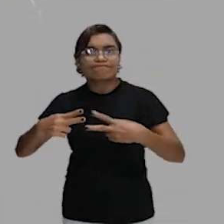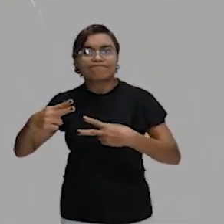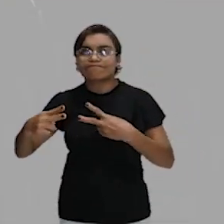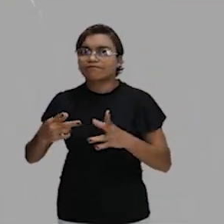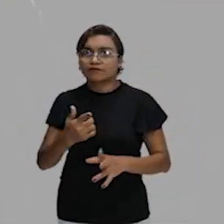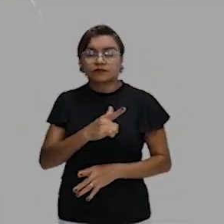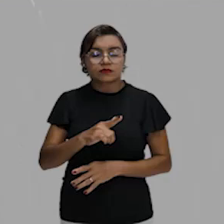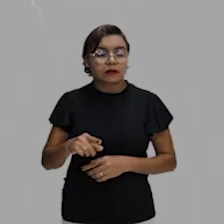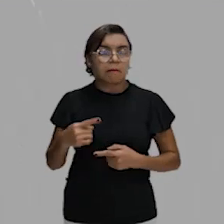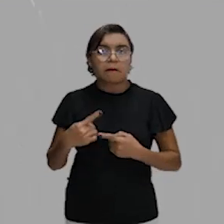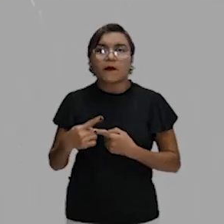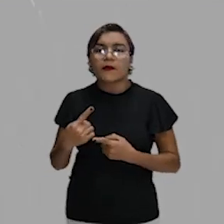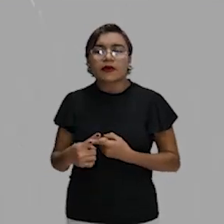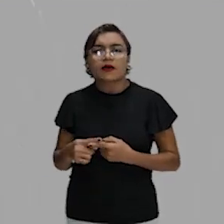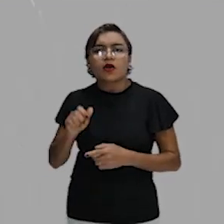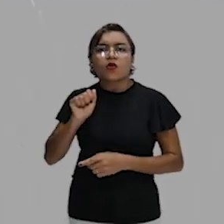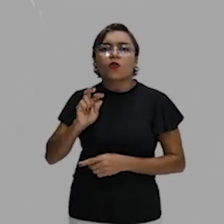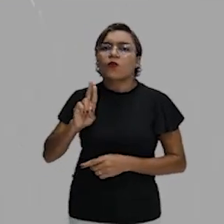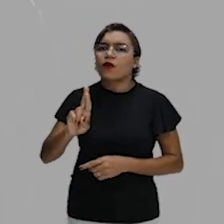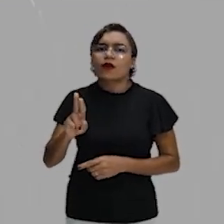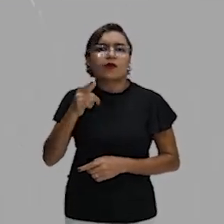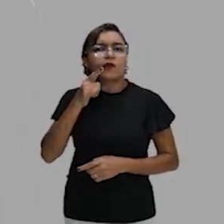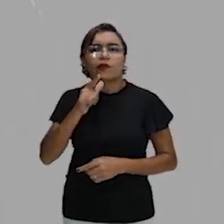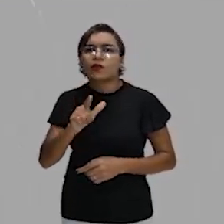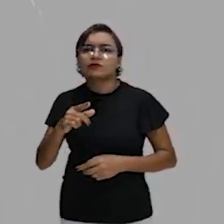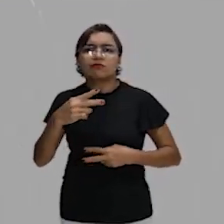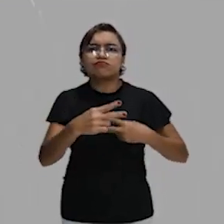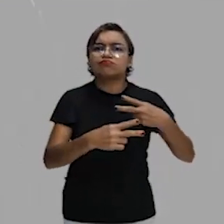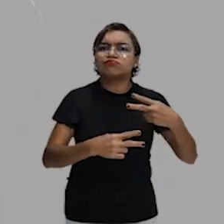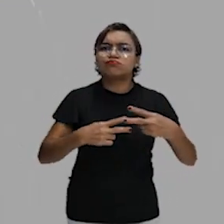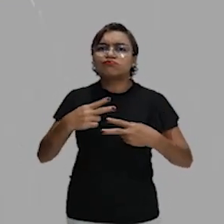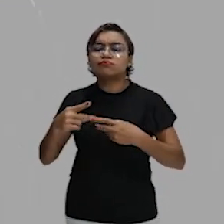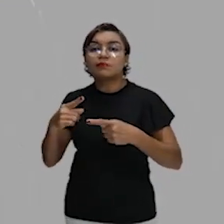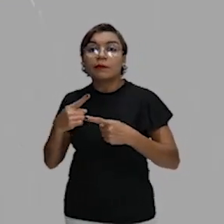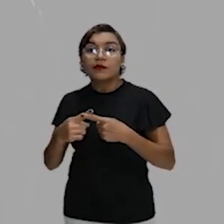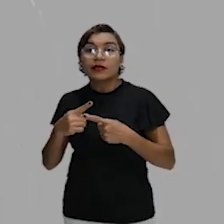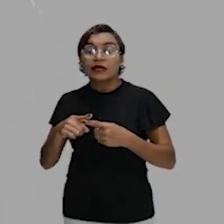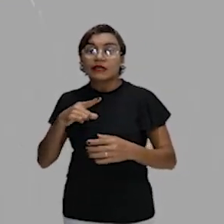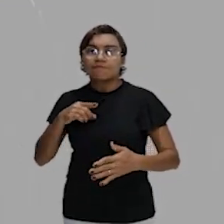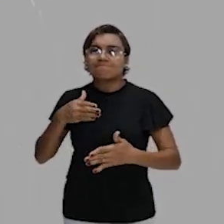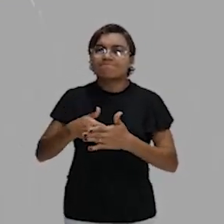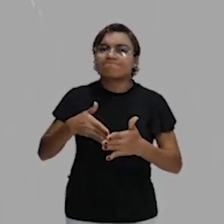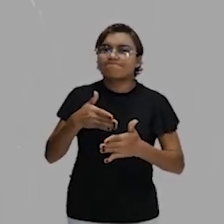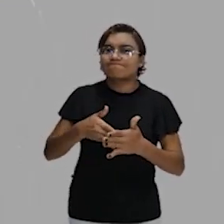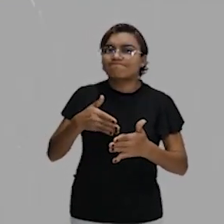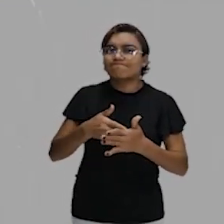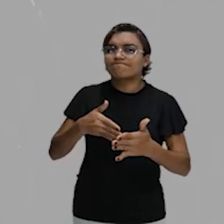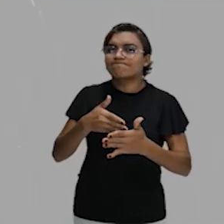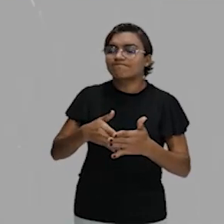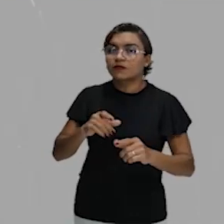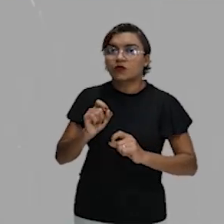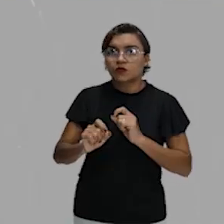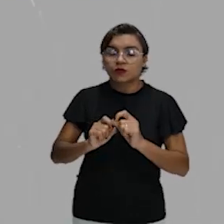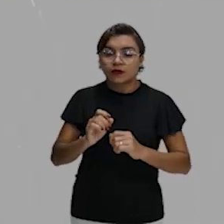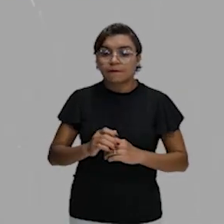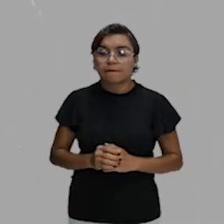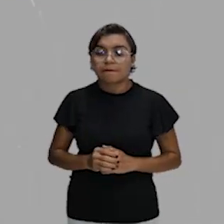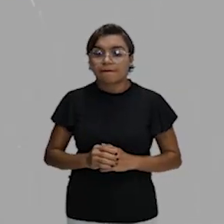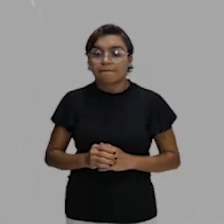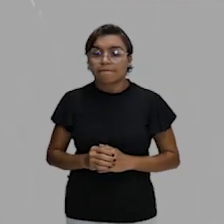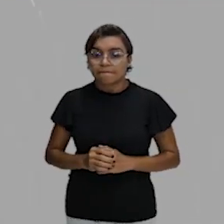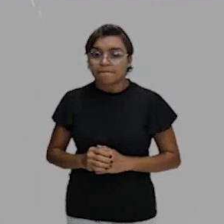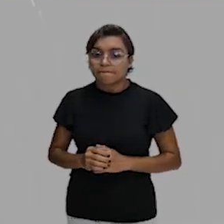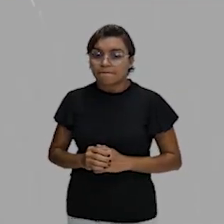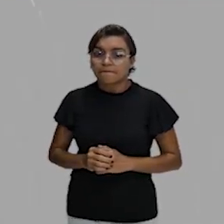dissipa. Por que que esse ar, professor, não consegue circular? Porque tu tem ali um impedimento natural, um